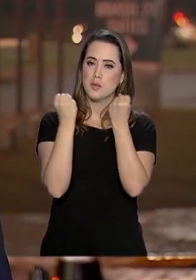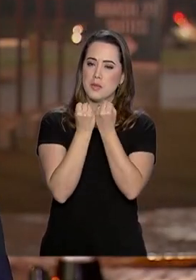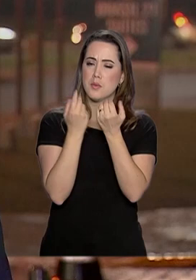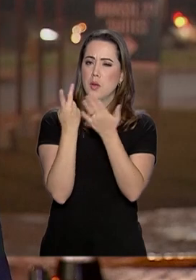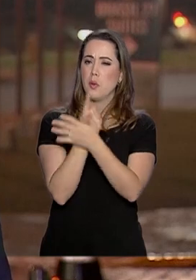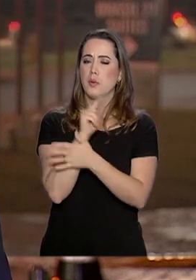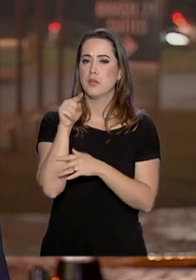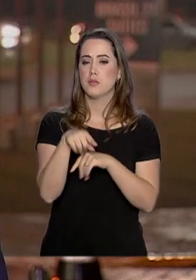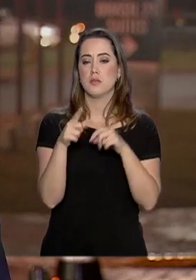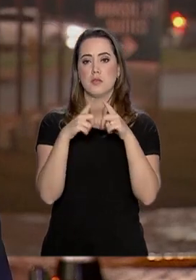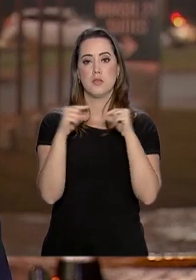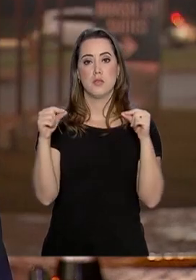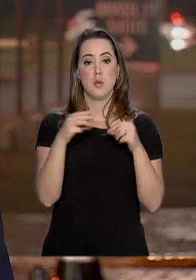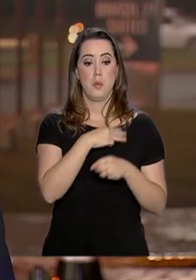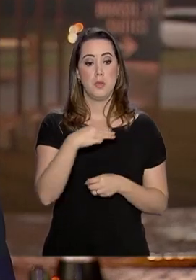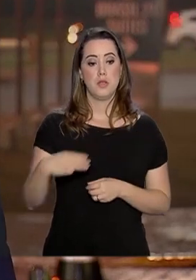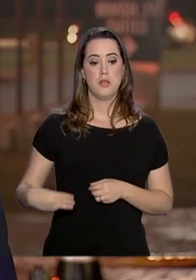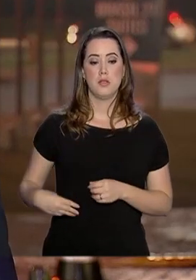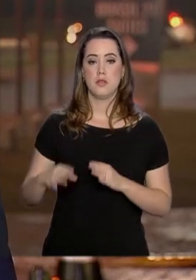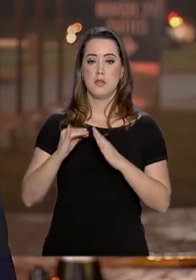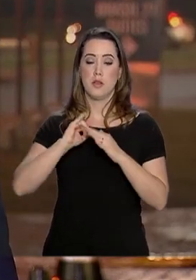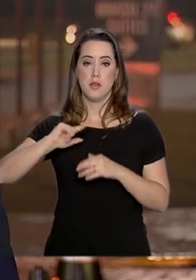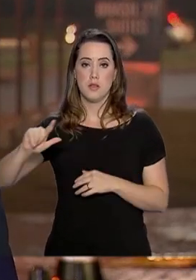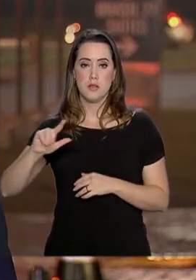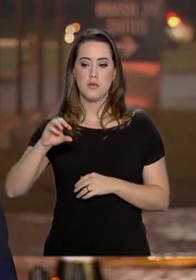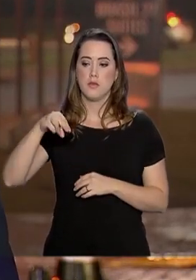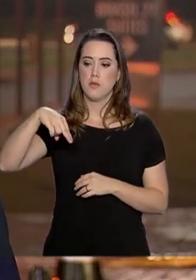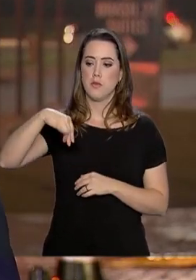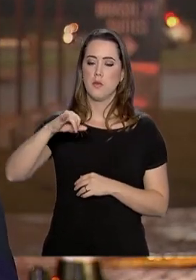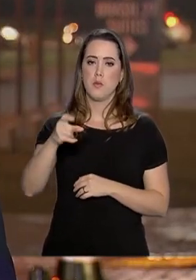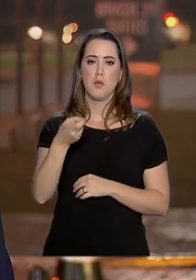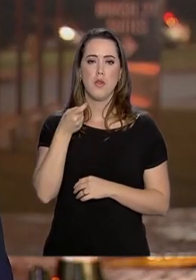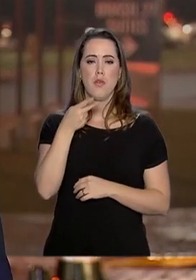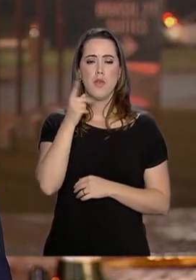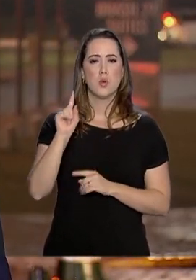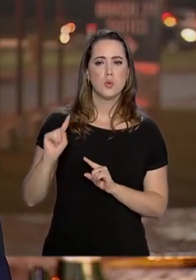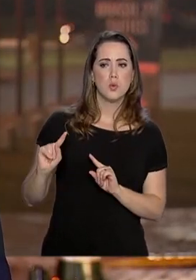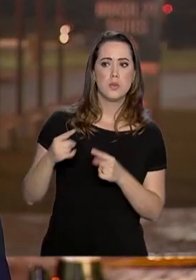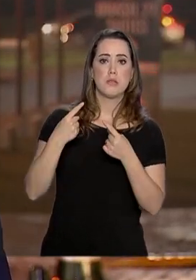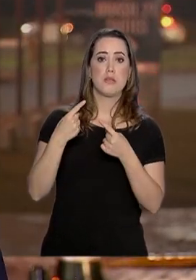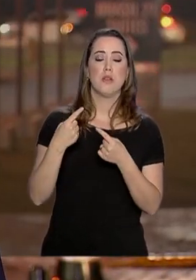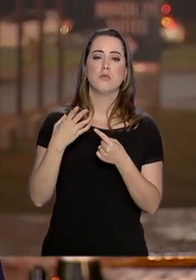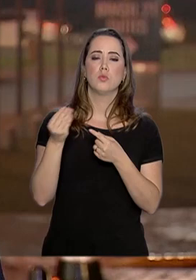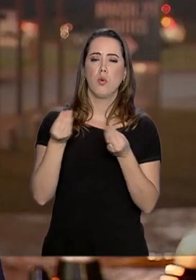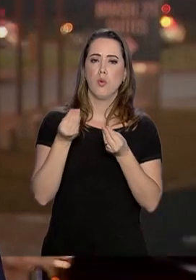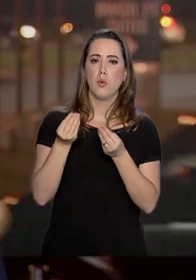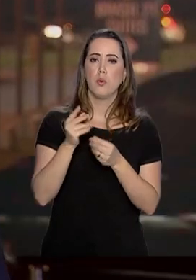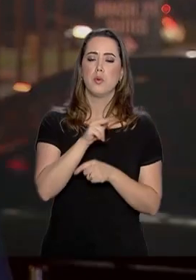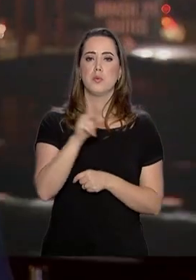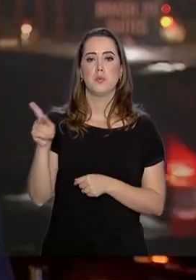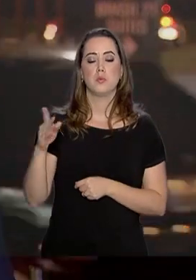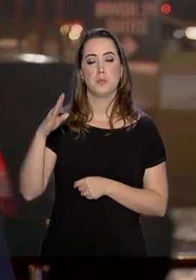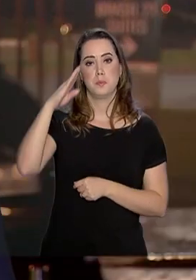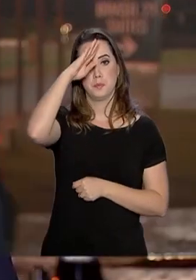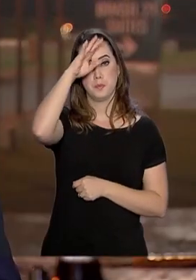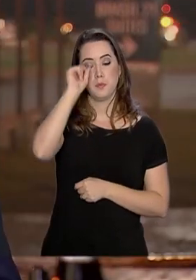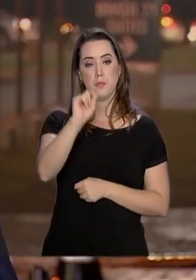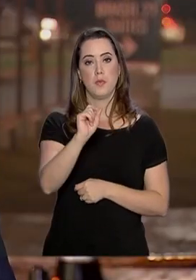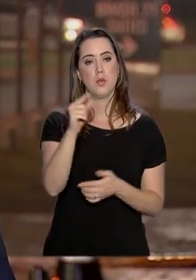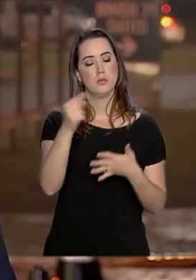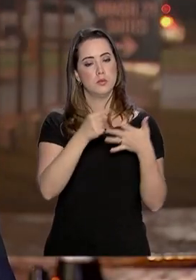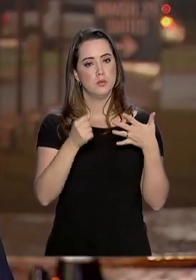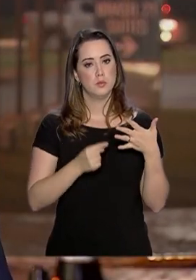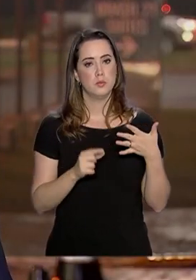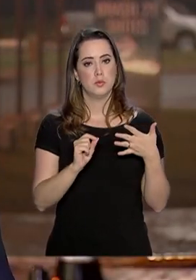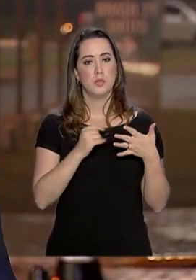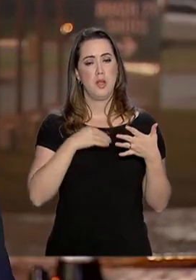em Brasília, o ministro da Casa Civil, Onyx Lorenzoni, falou sobre os desafios do governo do presidente Jair Bolsonaro. Entre